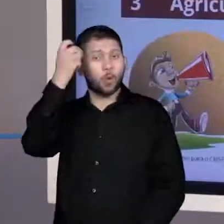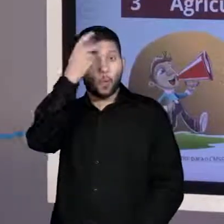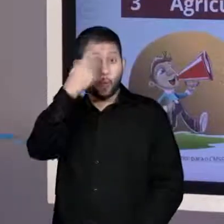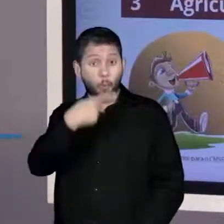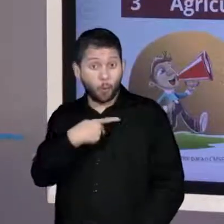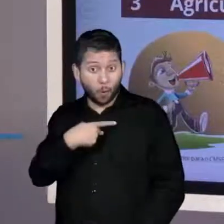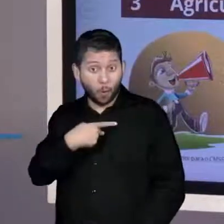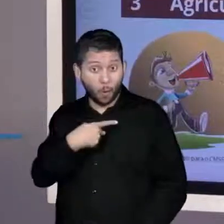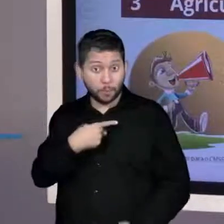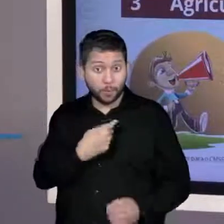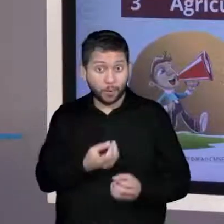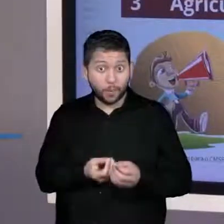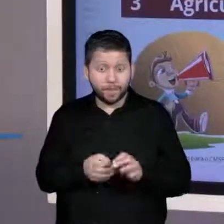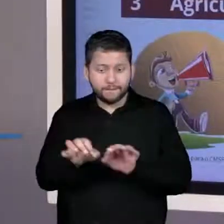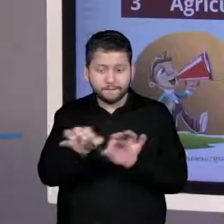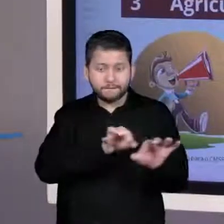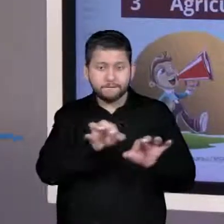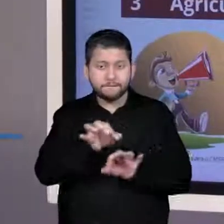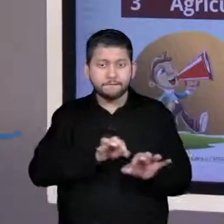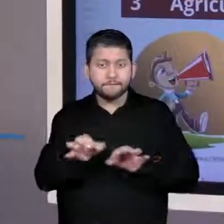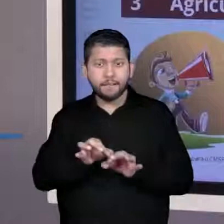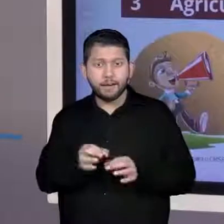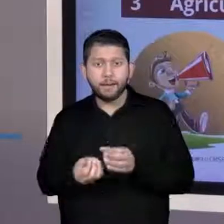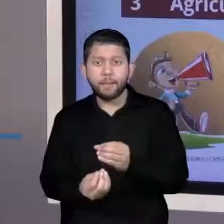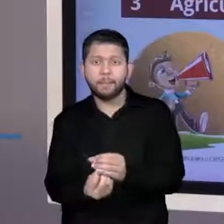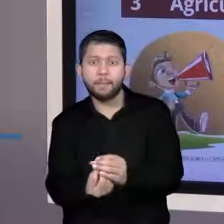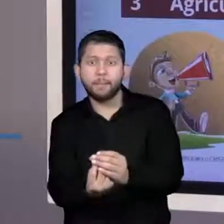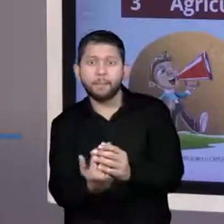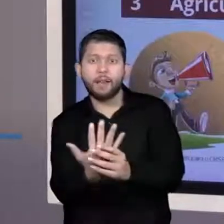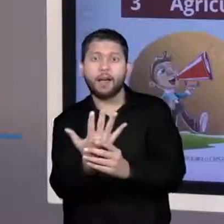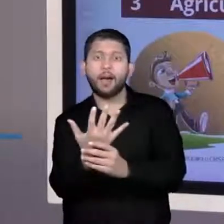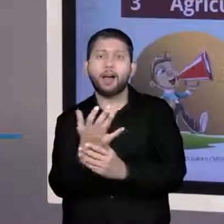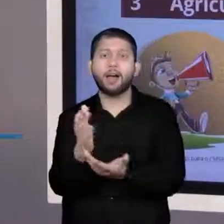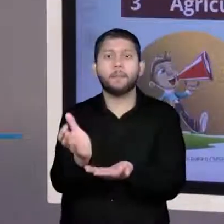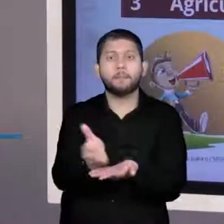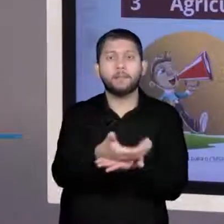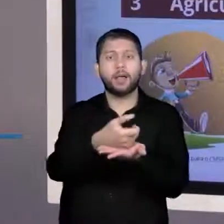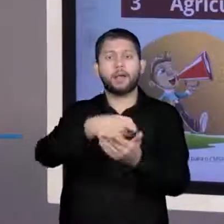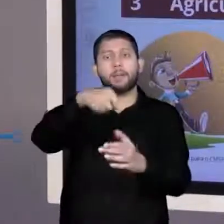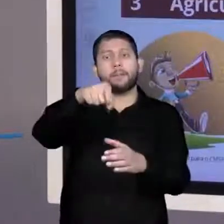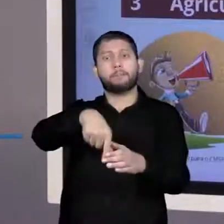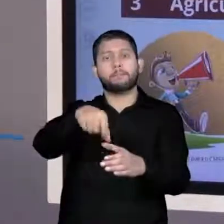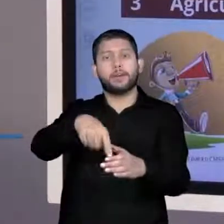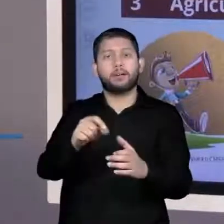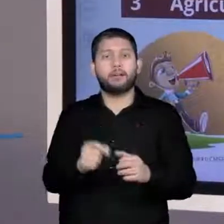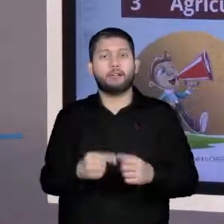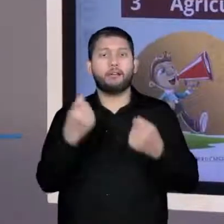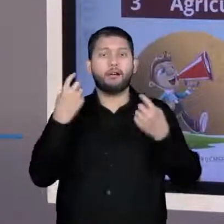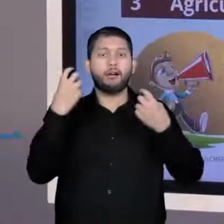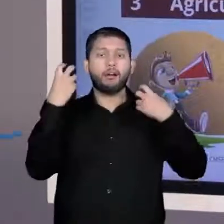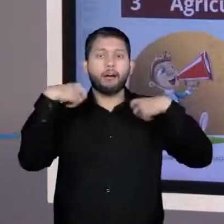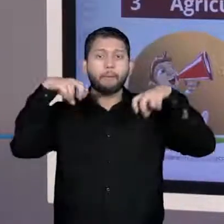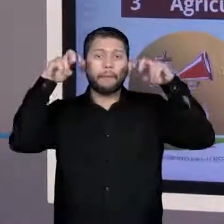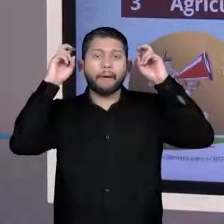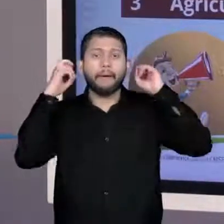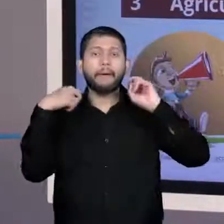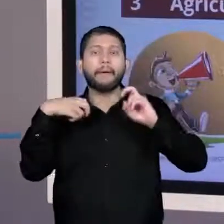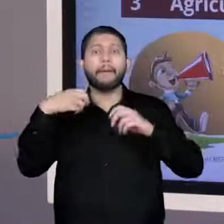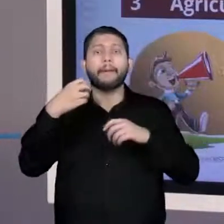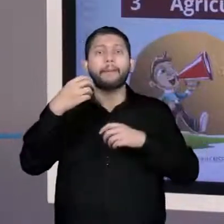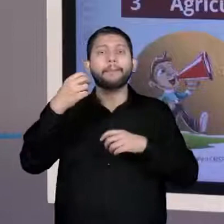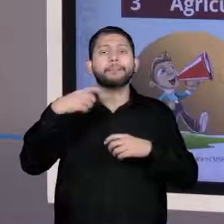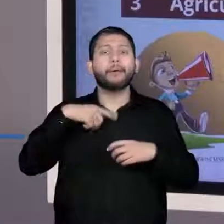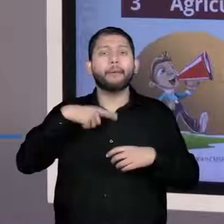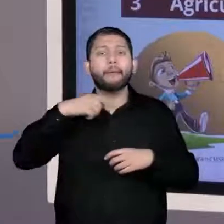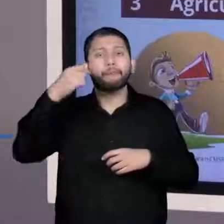basicamente se alimenta do quê? Vegetal e animal. Então, ele começa a ter duas características